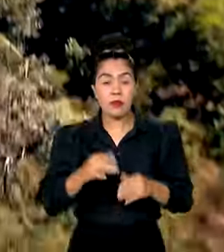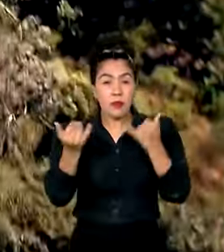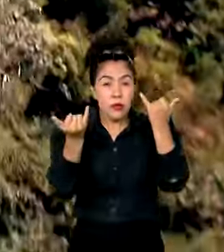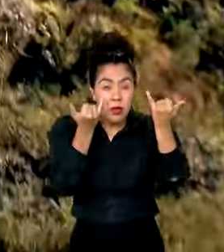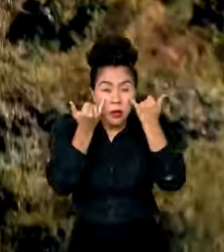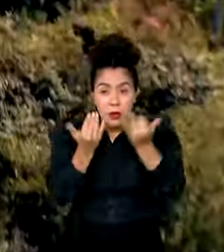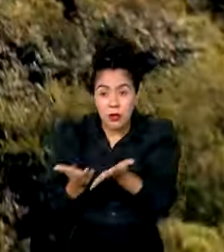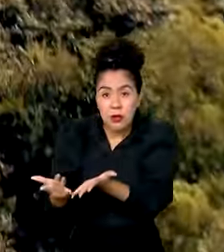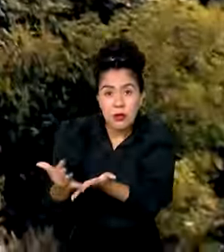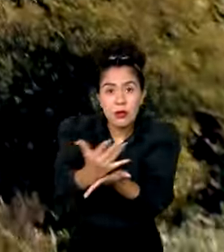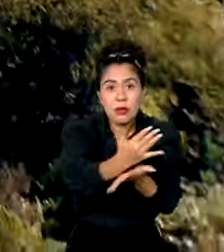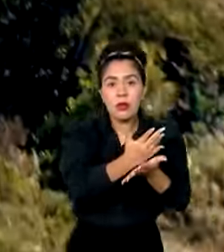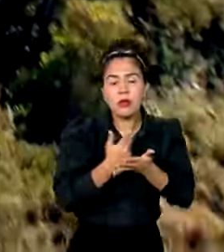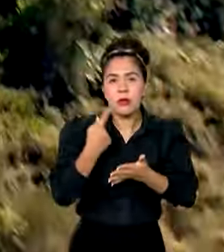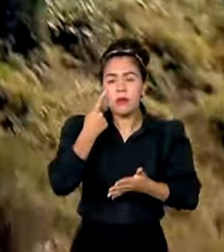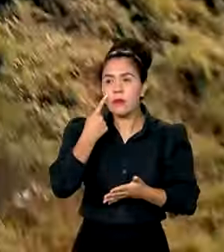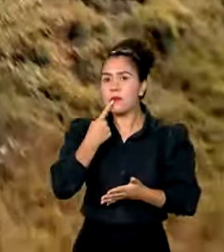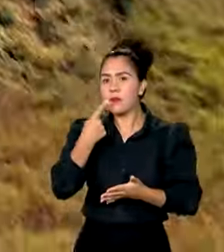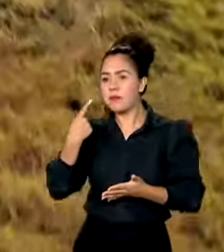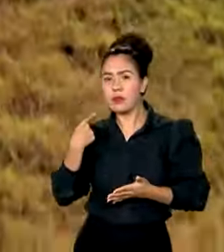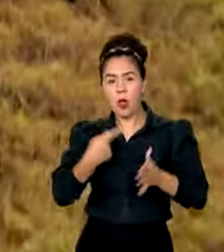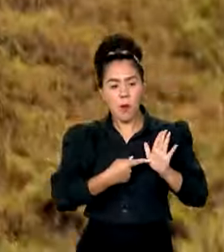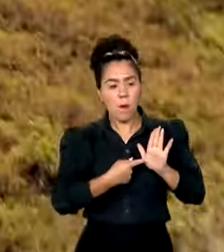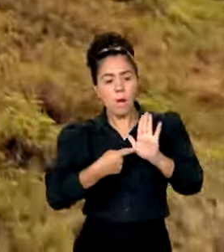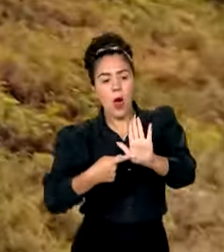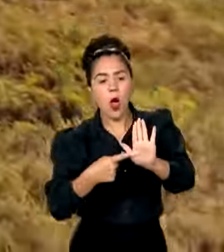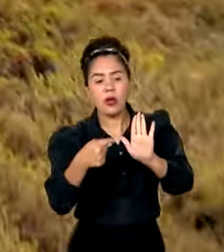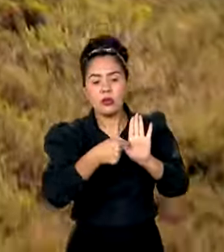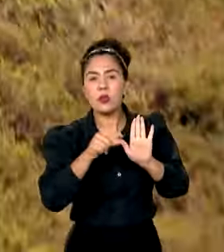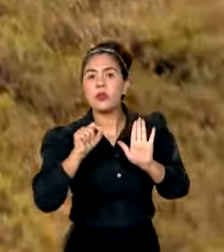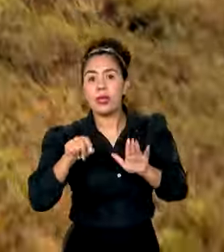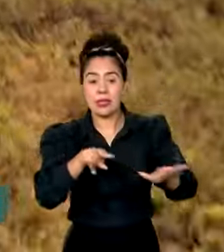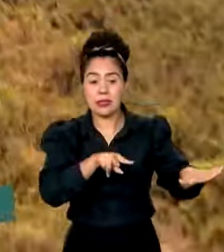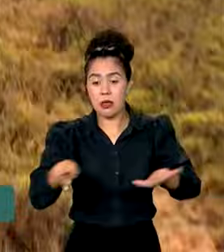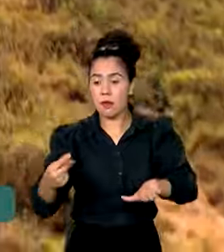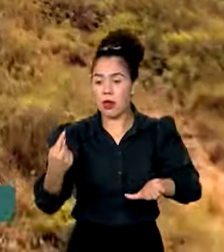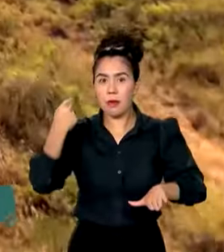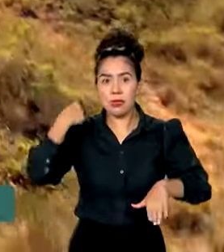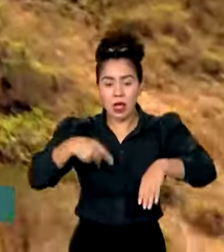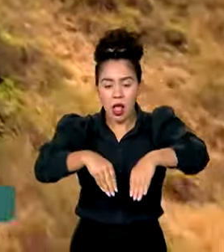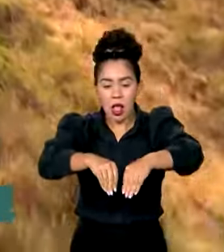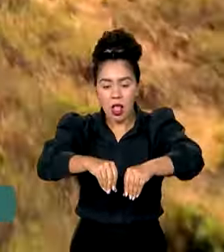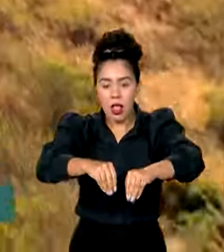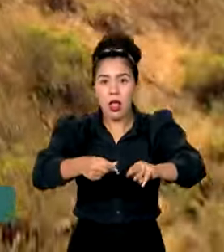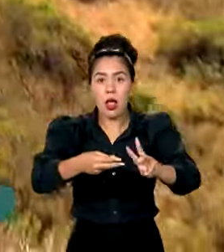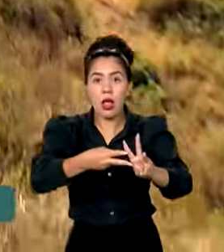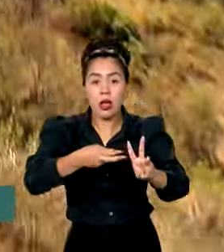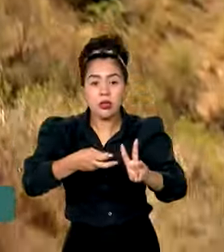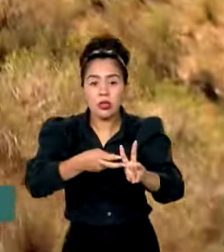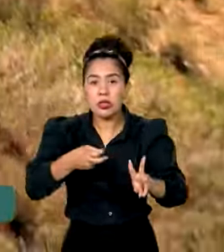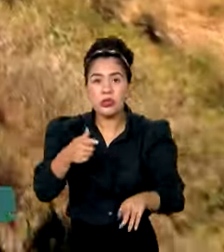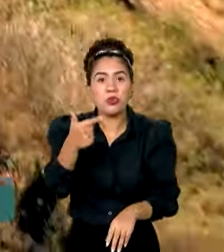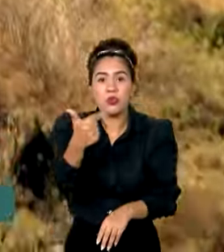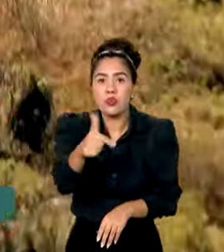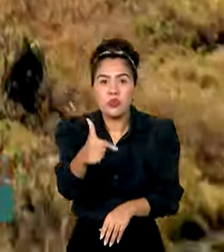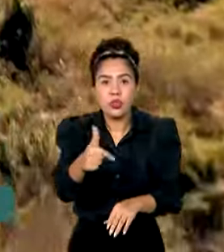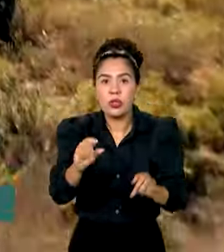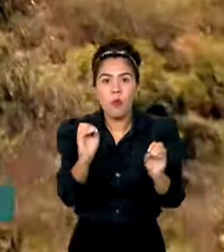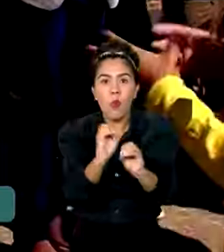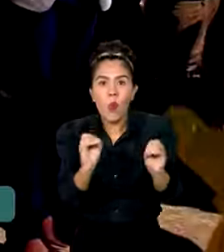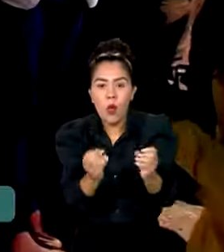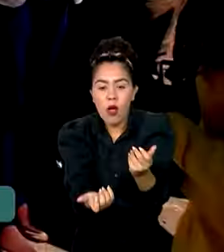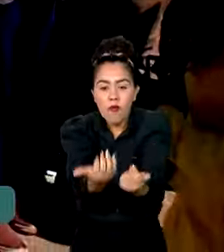mais recentes revela que, na última semana, as terras indígenas já não tinham mais nenhum foco de